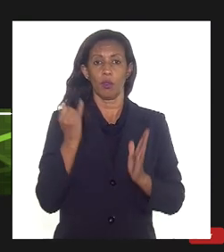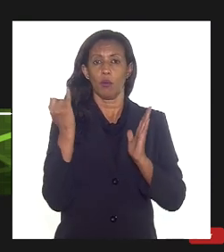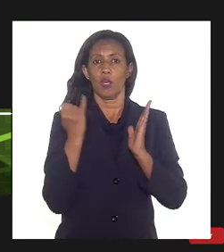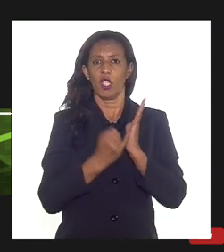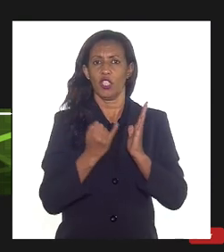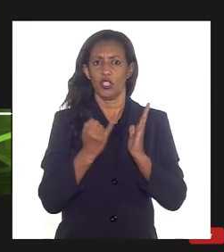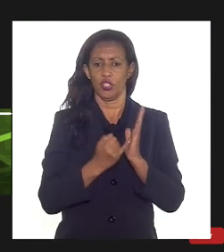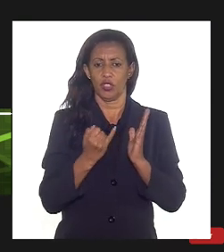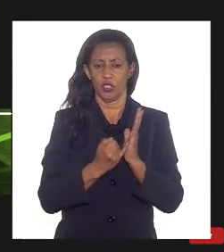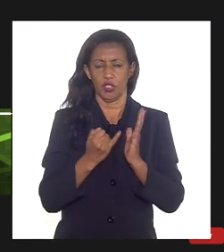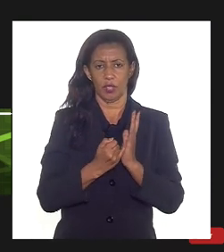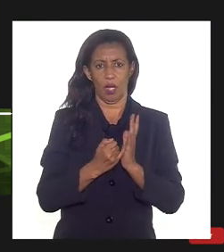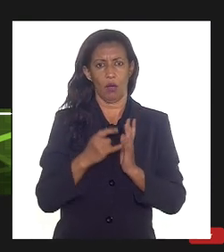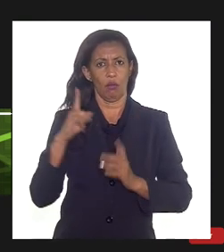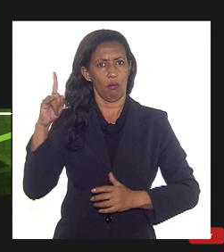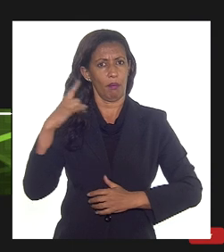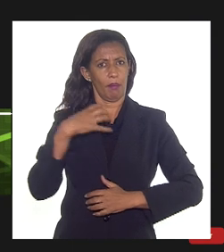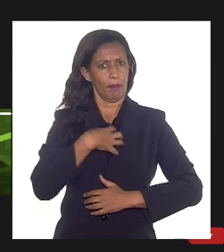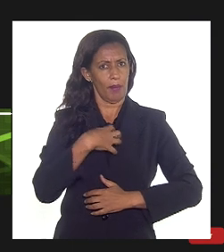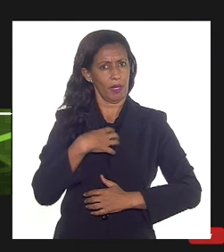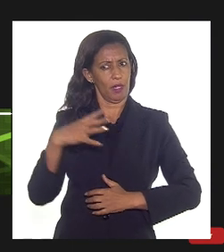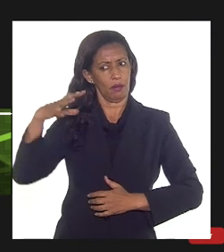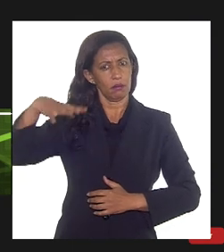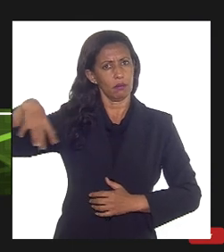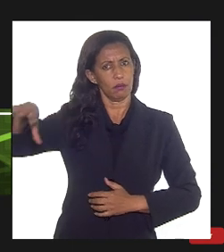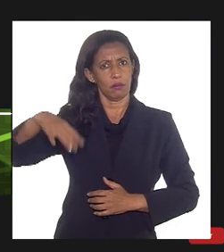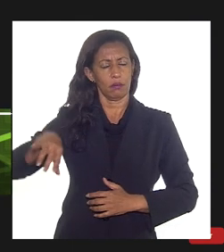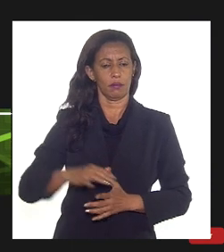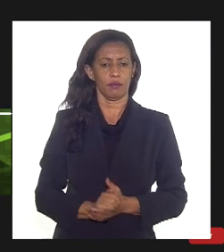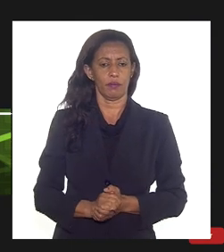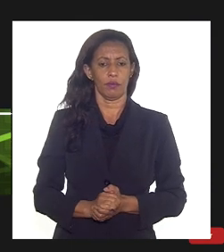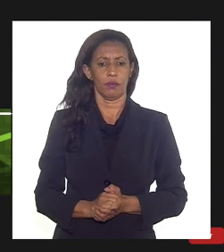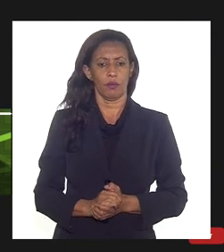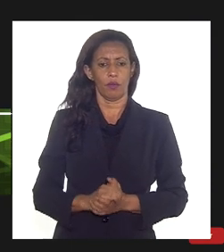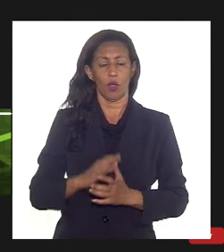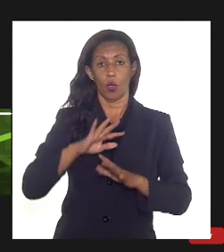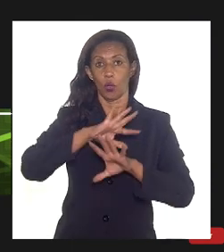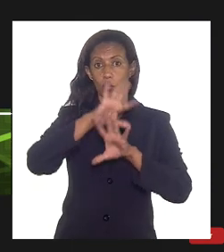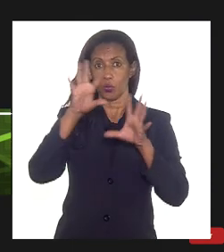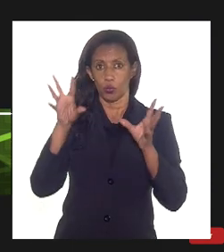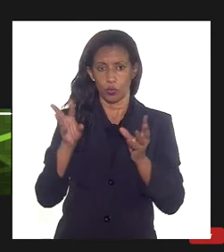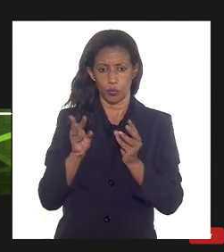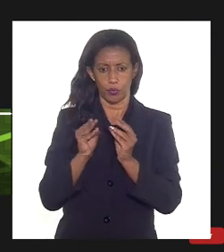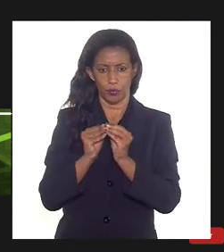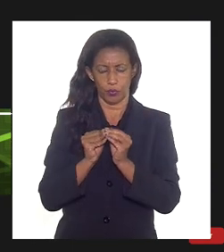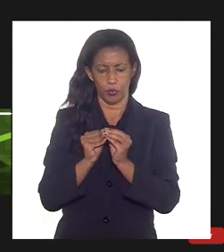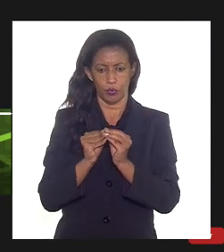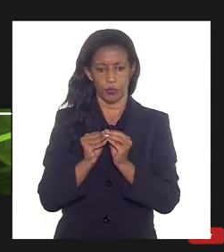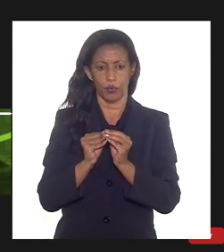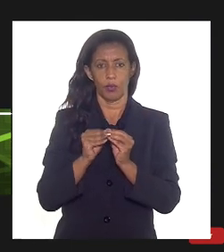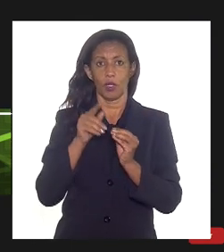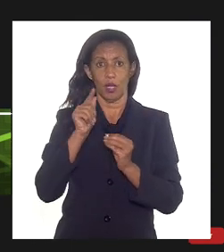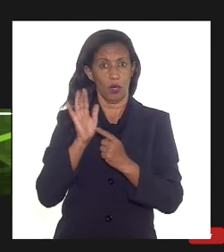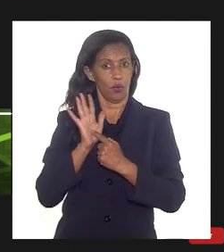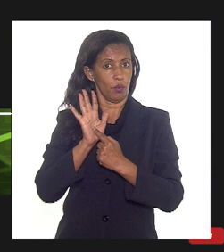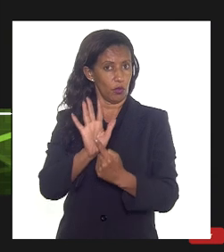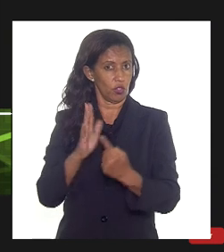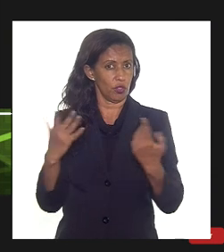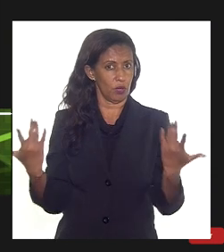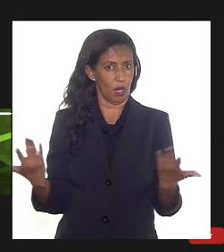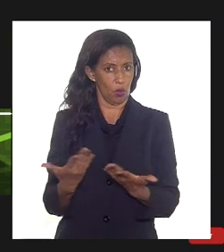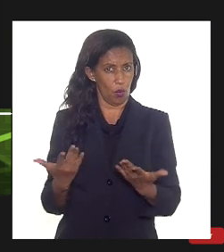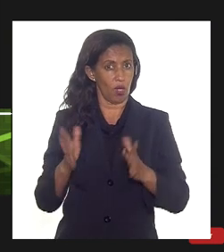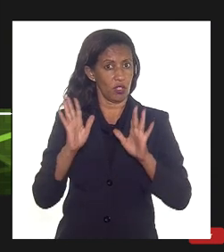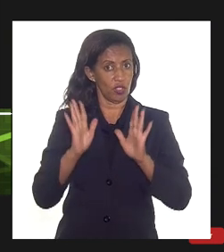para arrendamento terminal da Bahia essas medidas juntamente com várias iniciativas que eu vou citar aqui nesse slide já em